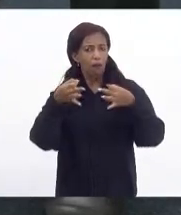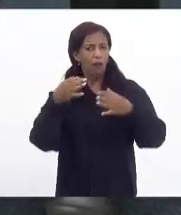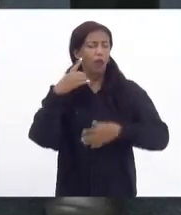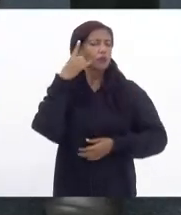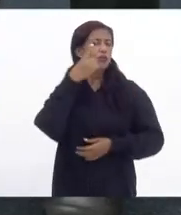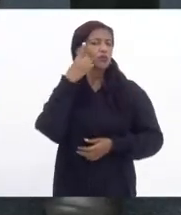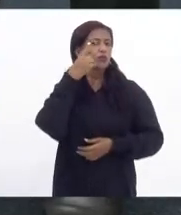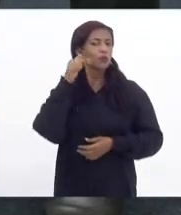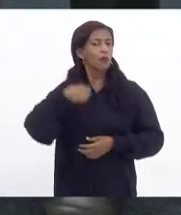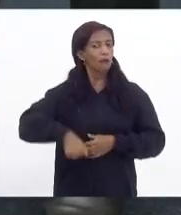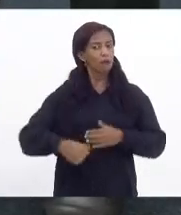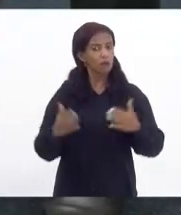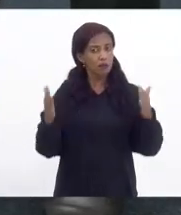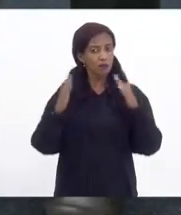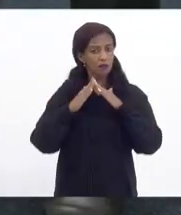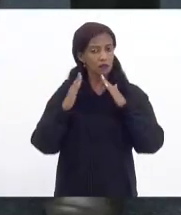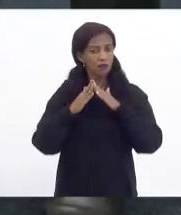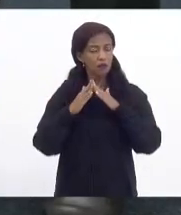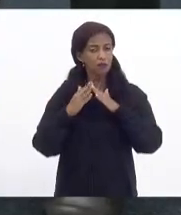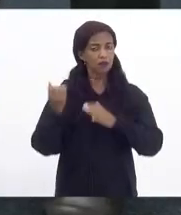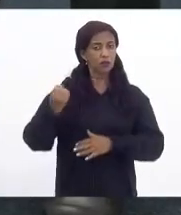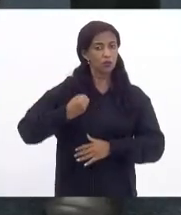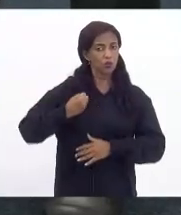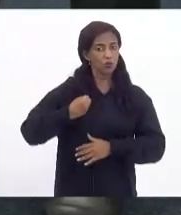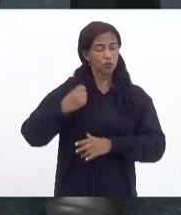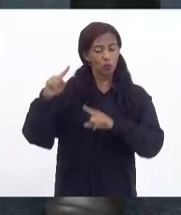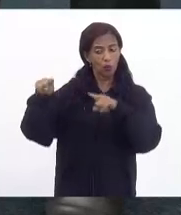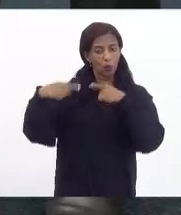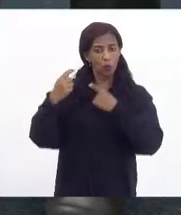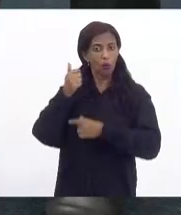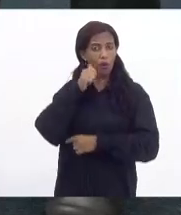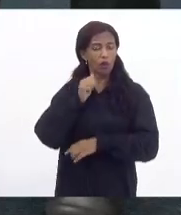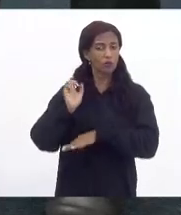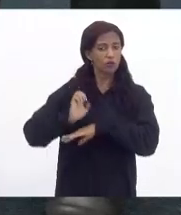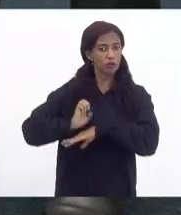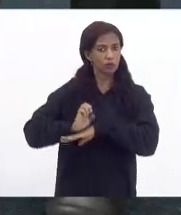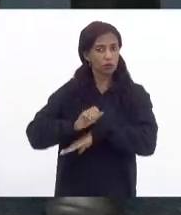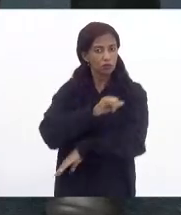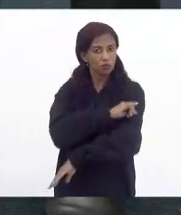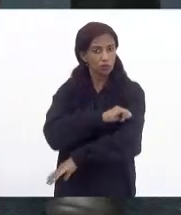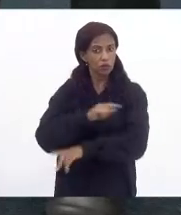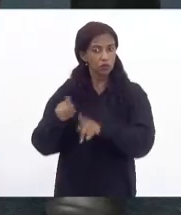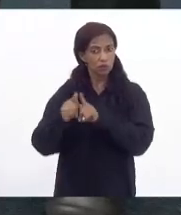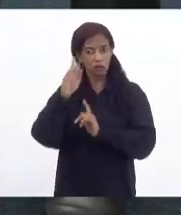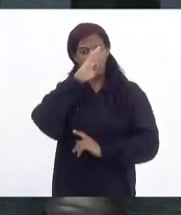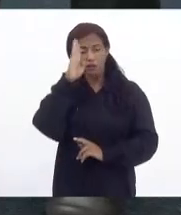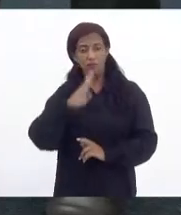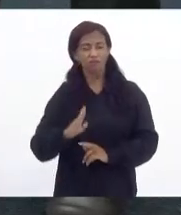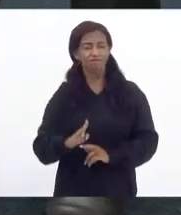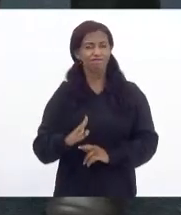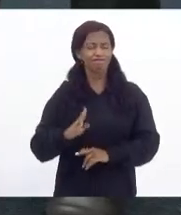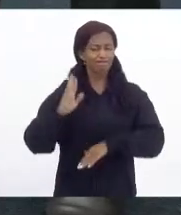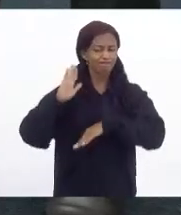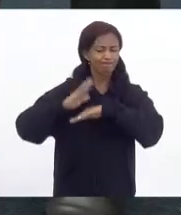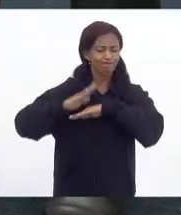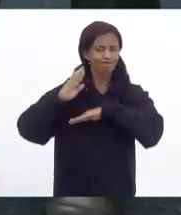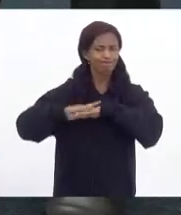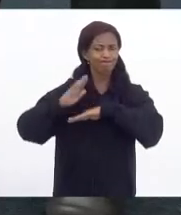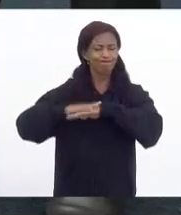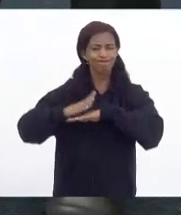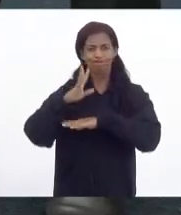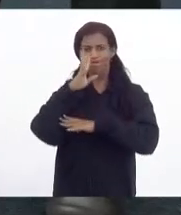deputados dessa casa os números do feminicídio no estado do Rio de Janeiro e no Brasil são cada vez mais